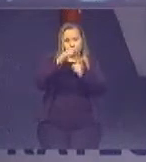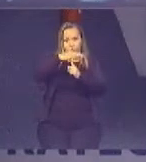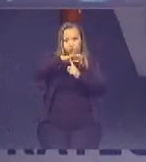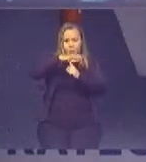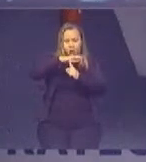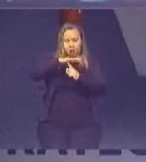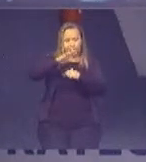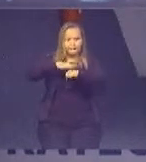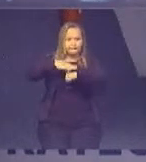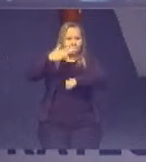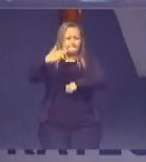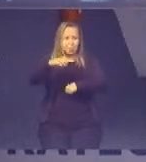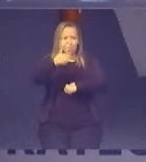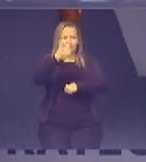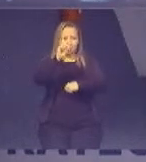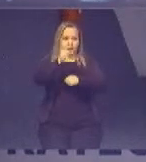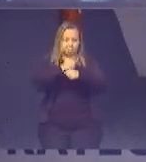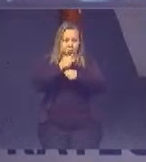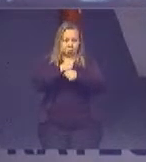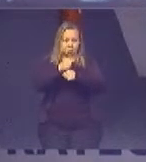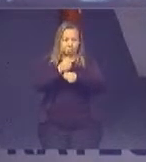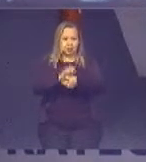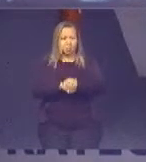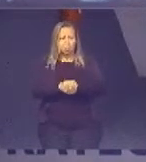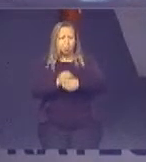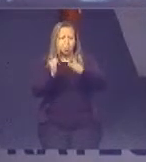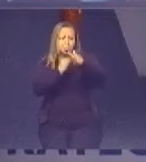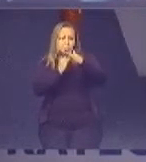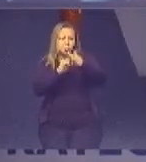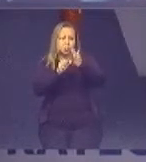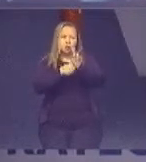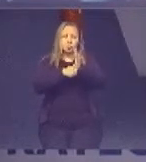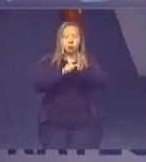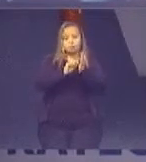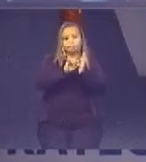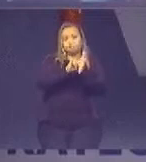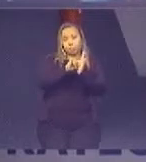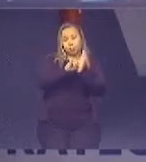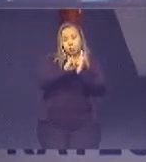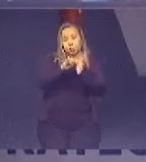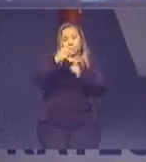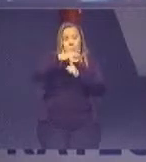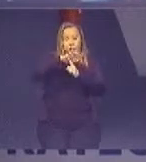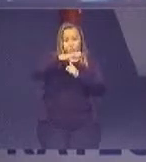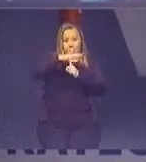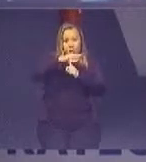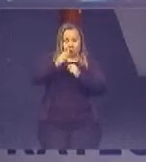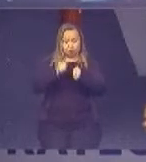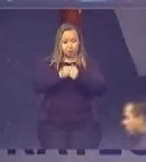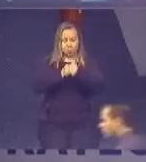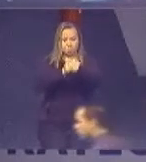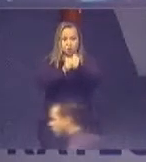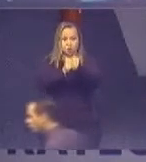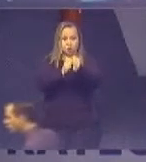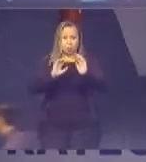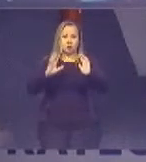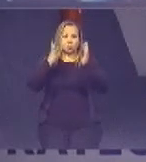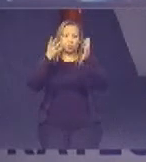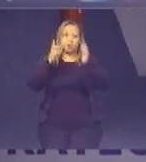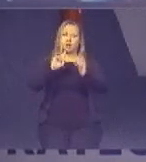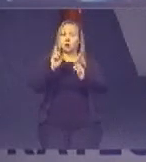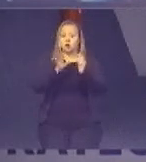16 anos. E o fato do Instituto de Identificação do Paraná nos acompanhar no evento, não é só para